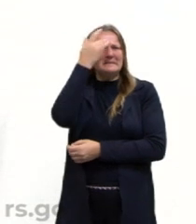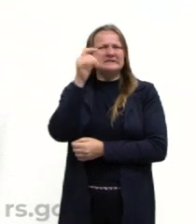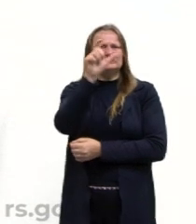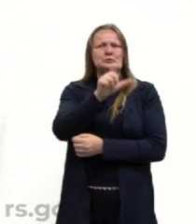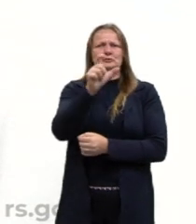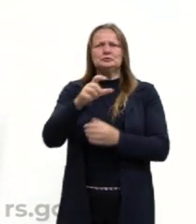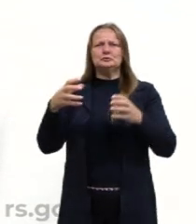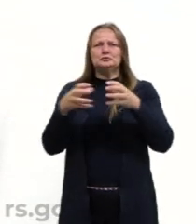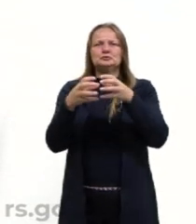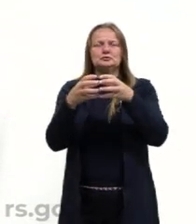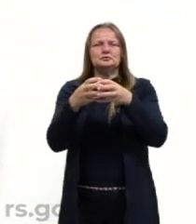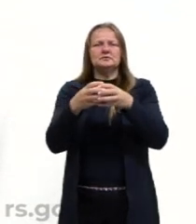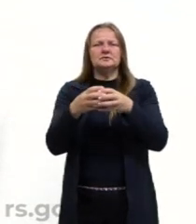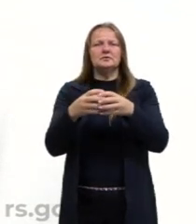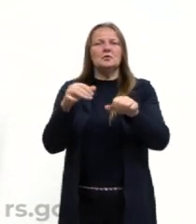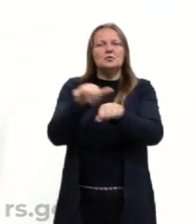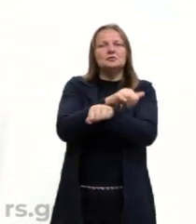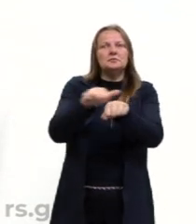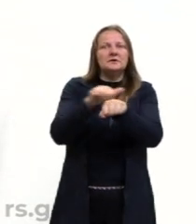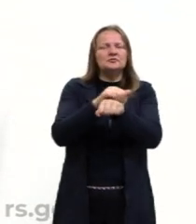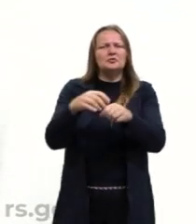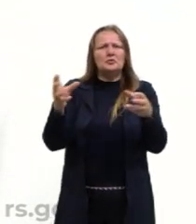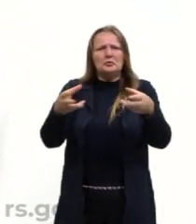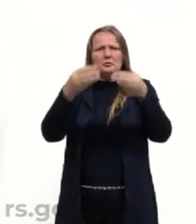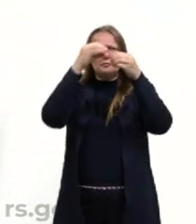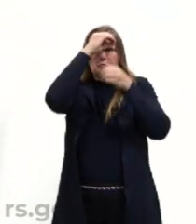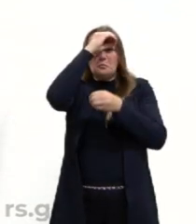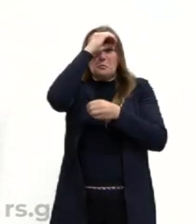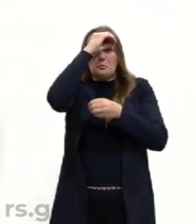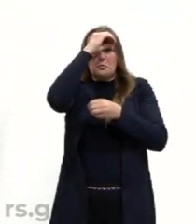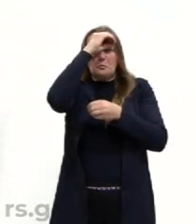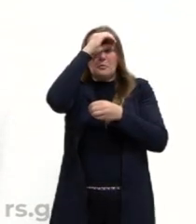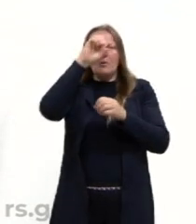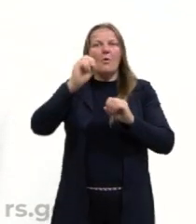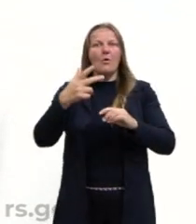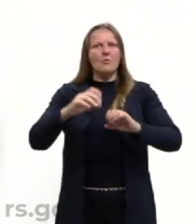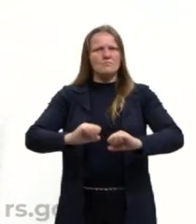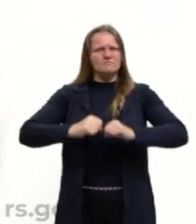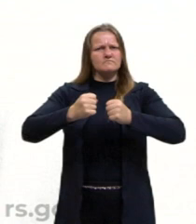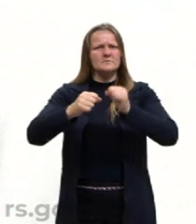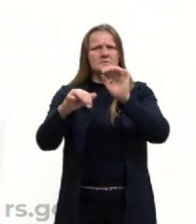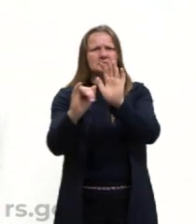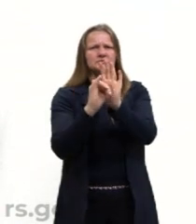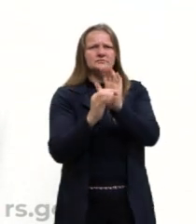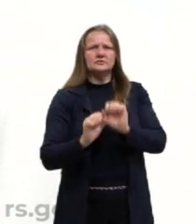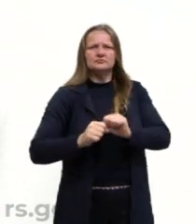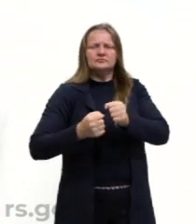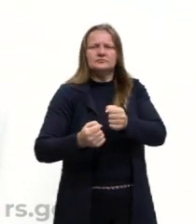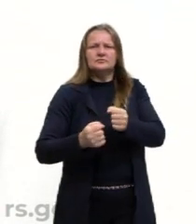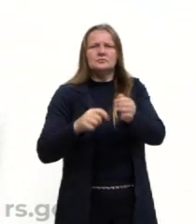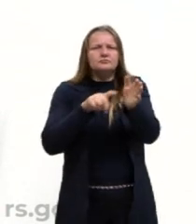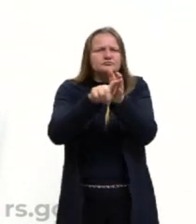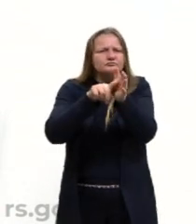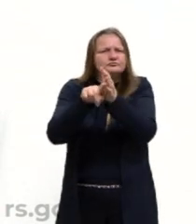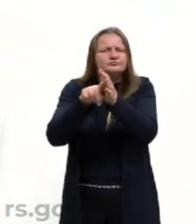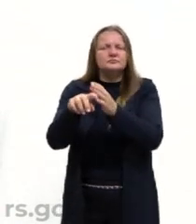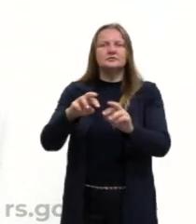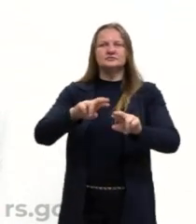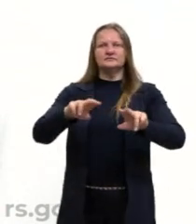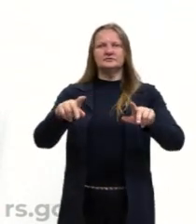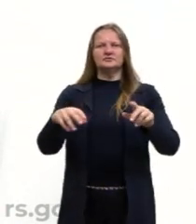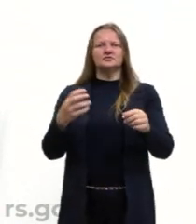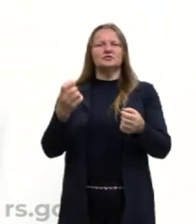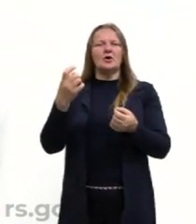São instrumentos de alienação ou reforço das identidades? De questionar o diferente ou apenas de